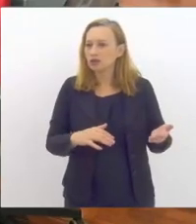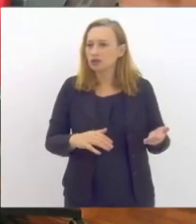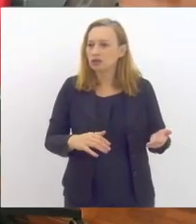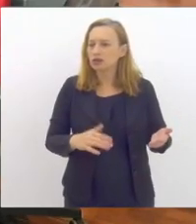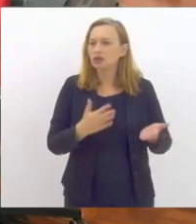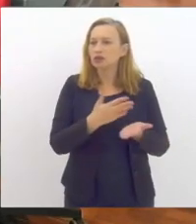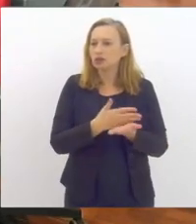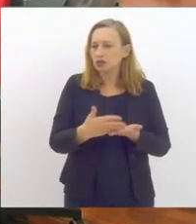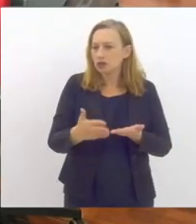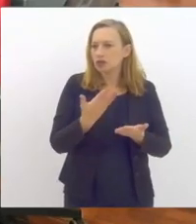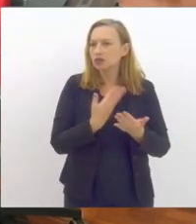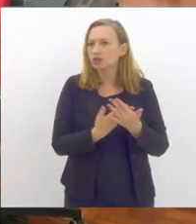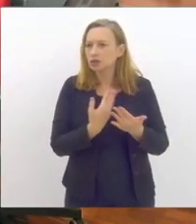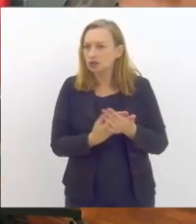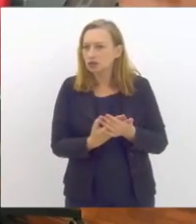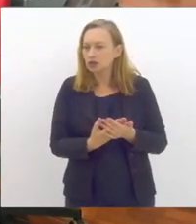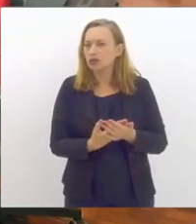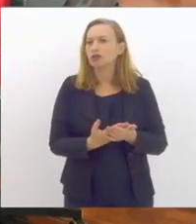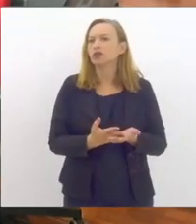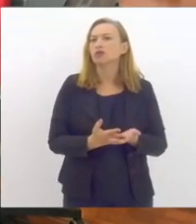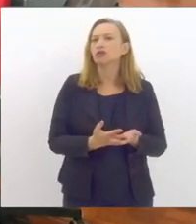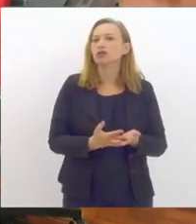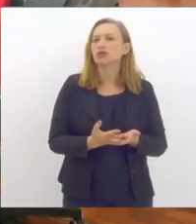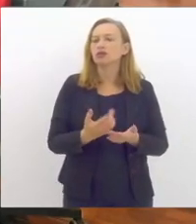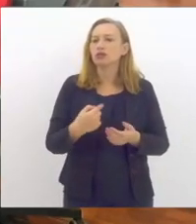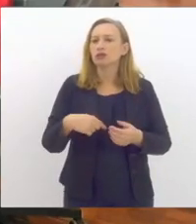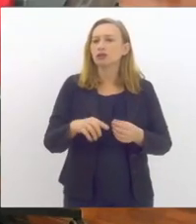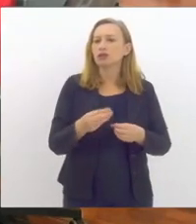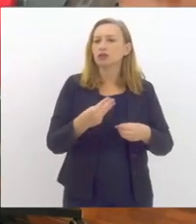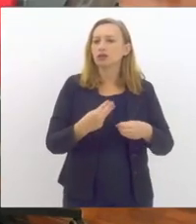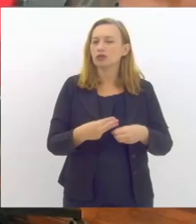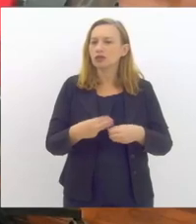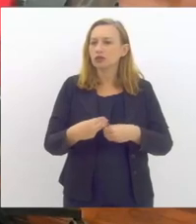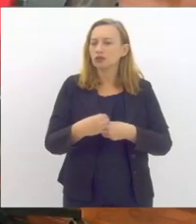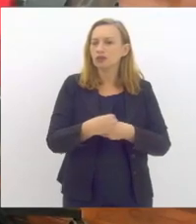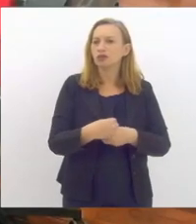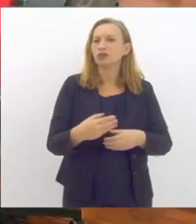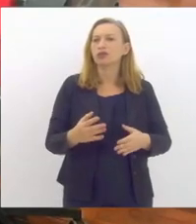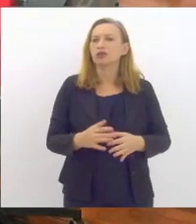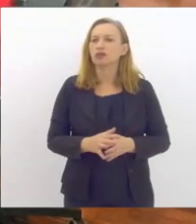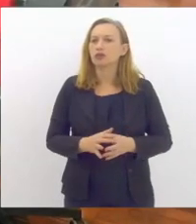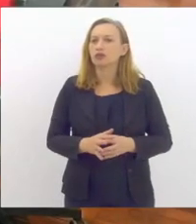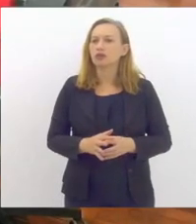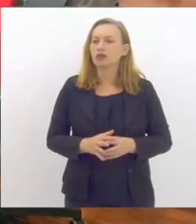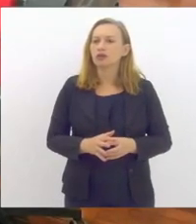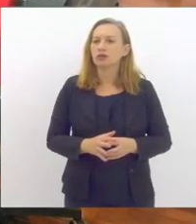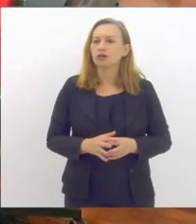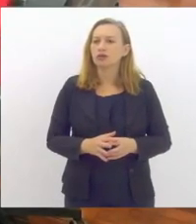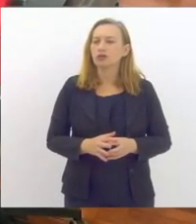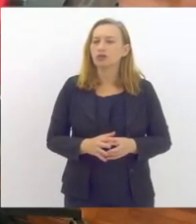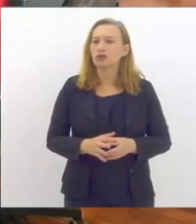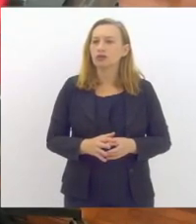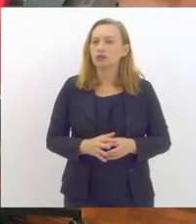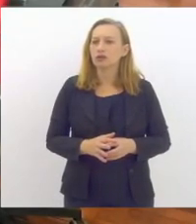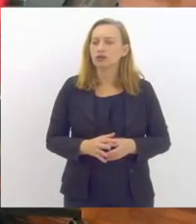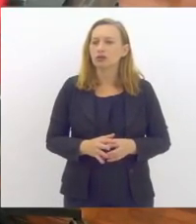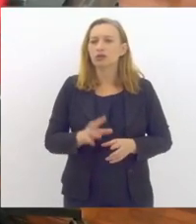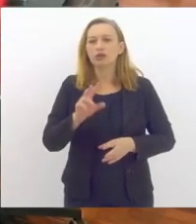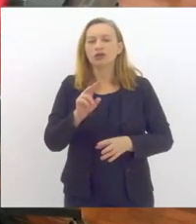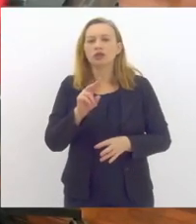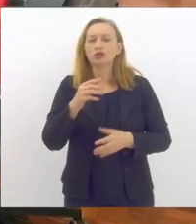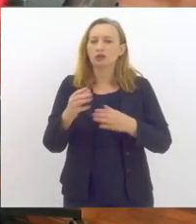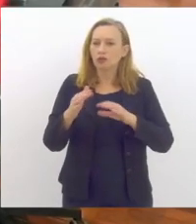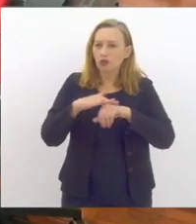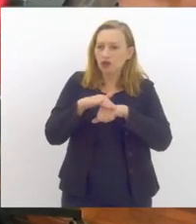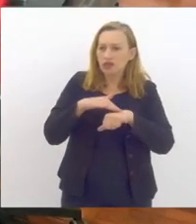presenciais o retomado das visitas ao município de forma sistemática eu tenho dialogado com o Vitor e com a